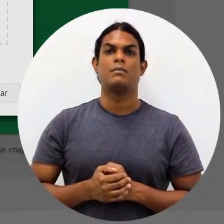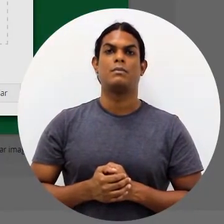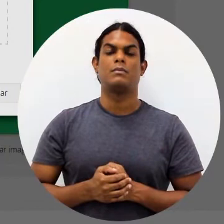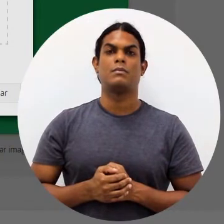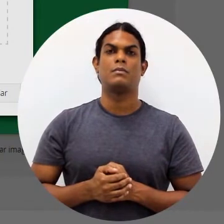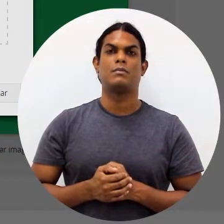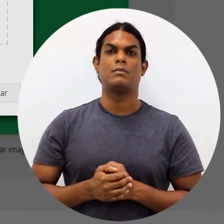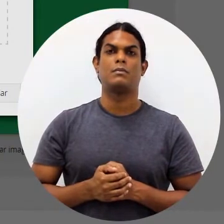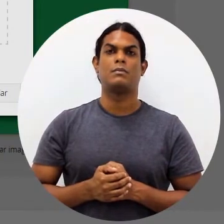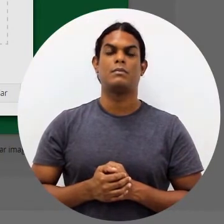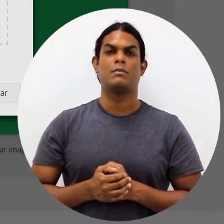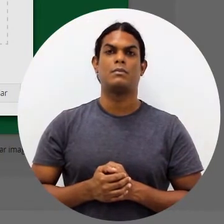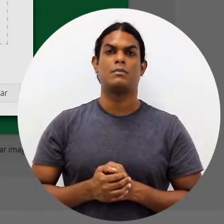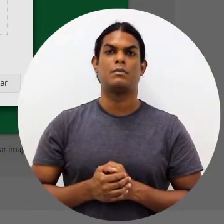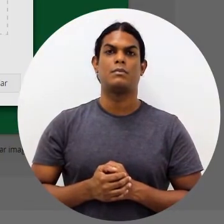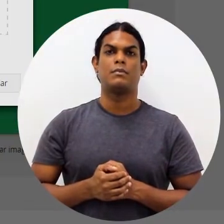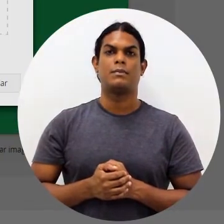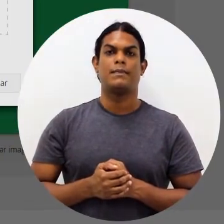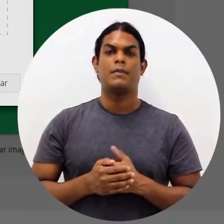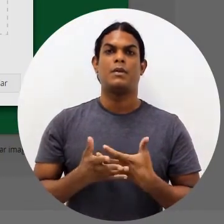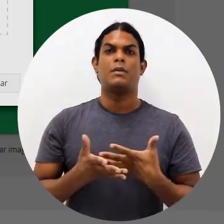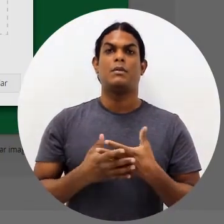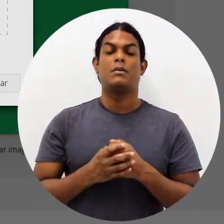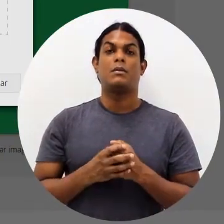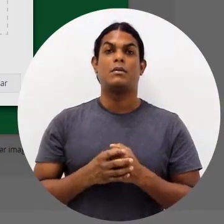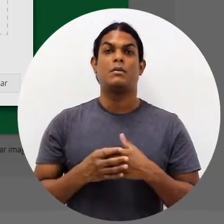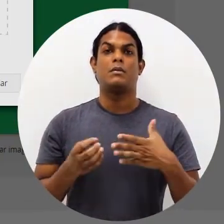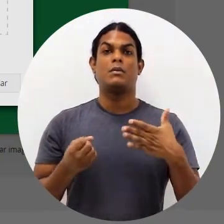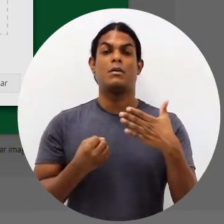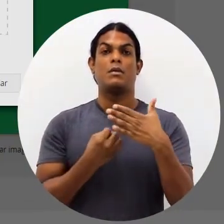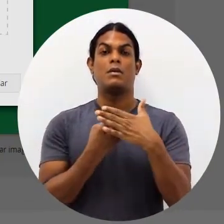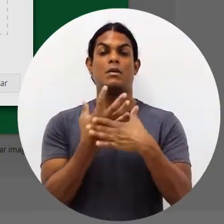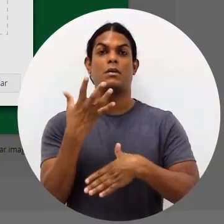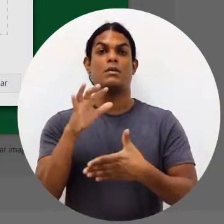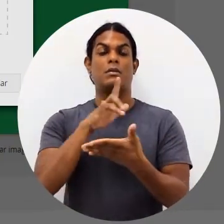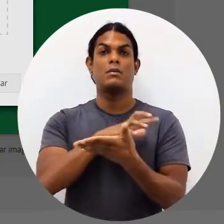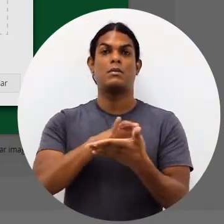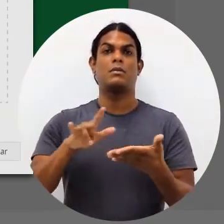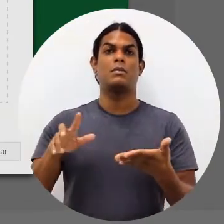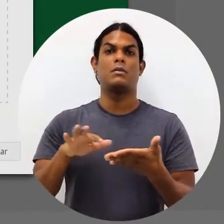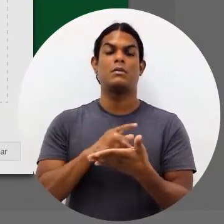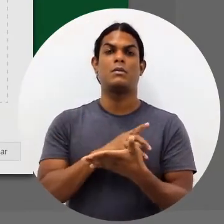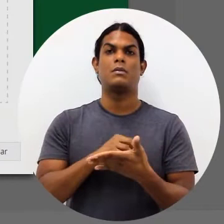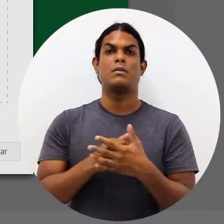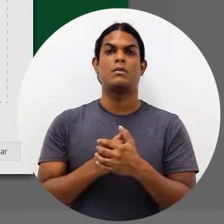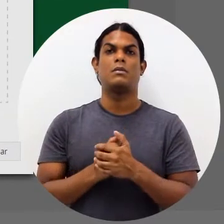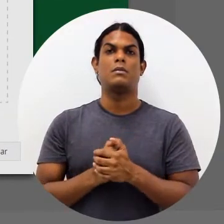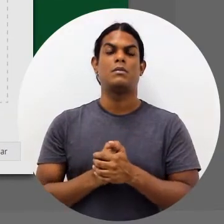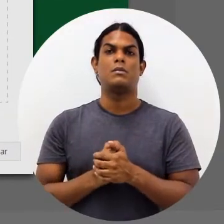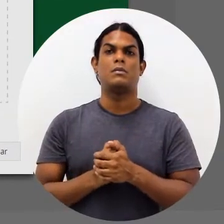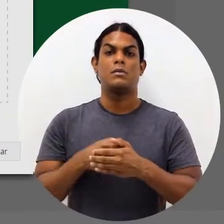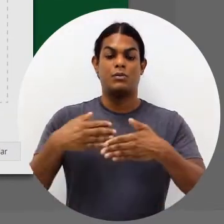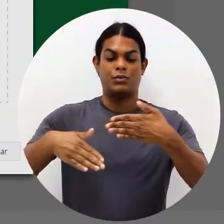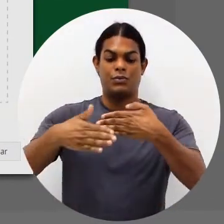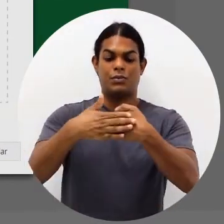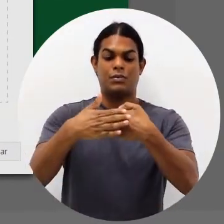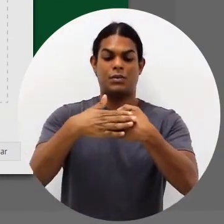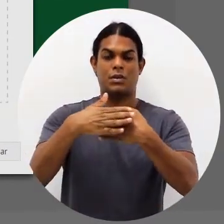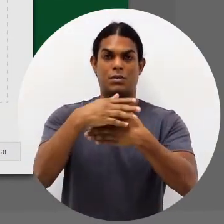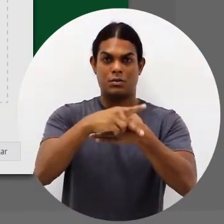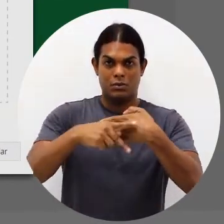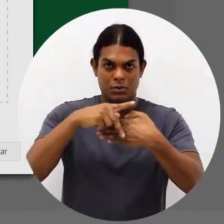Vamos lá. Essa daqui. Então, seria a aprendizagem individualizada. E aí de um lado vai estar a imagem